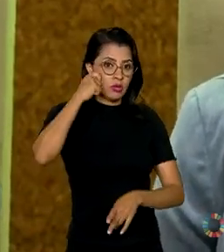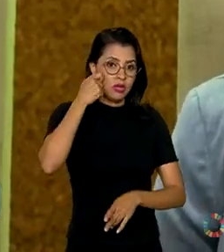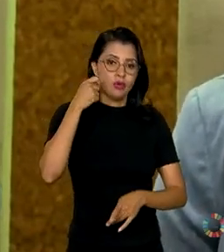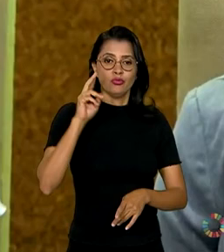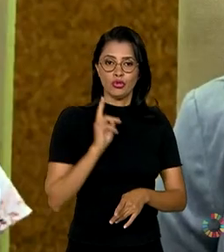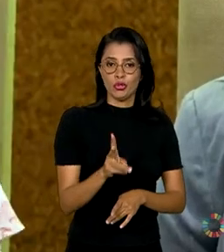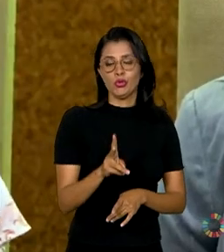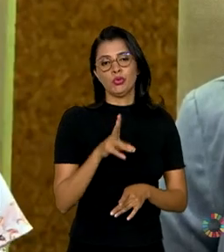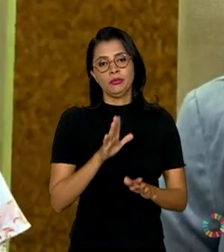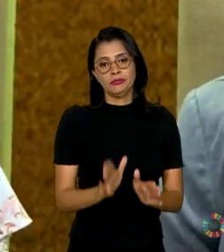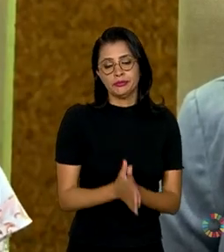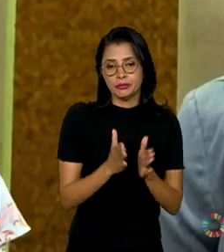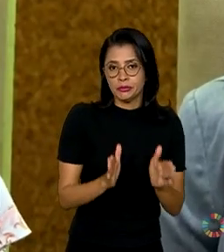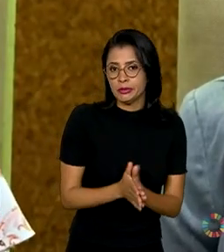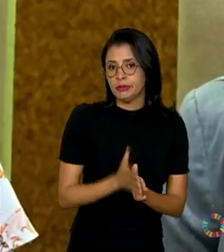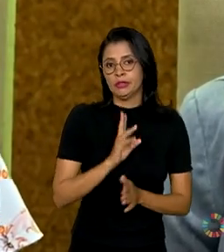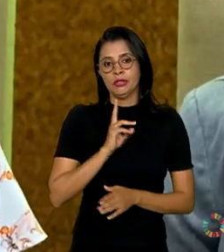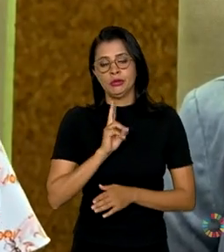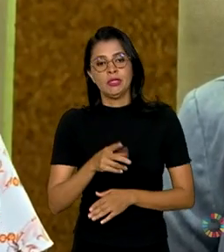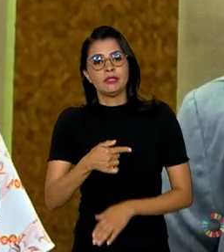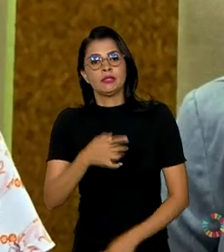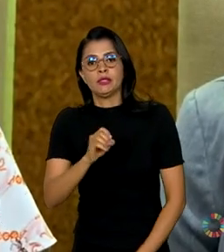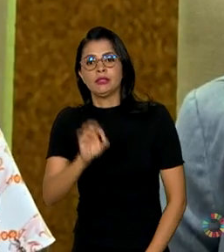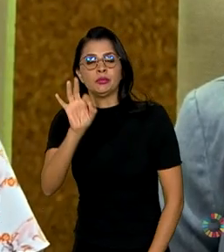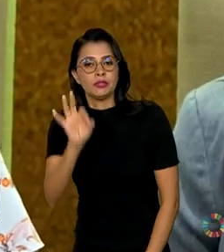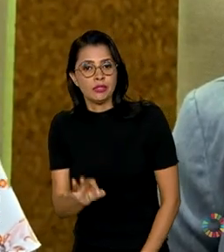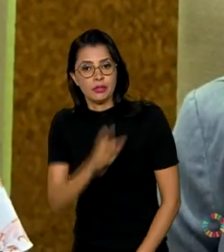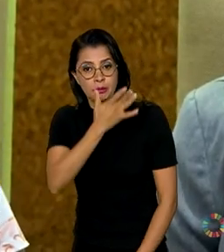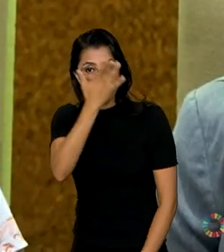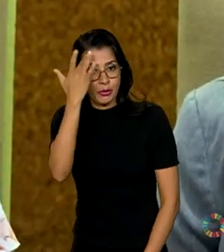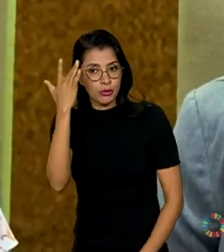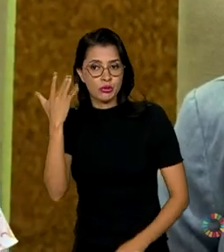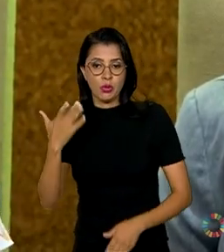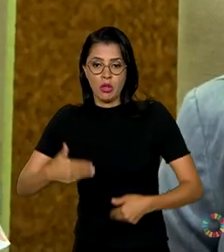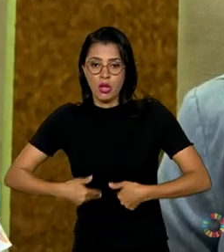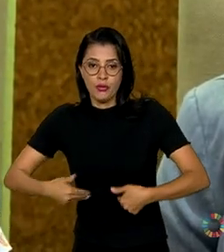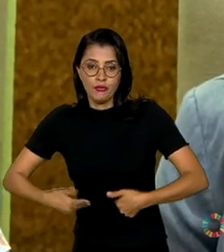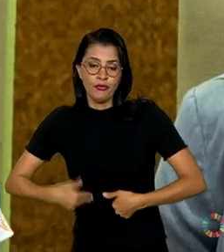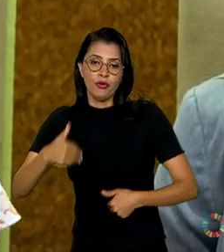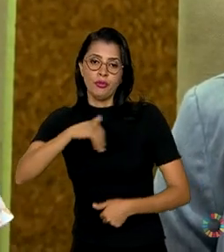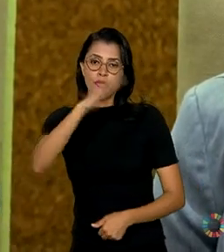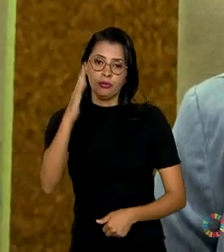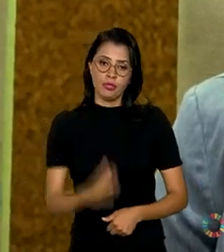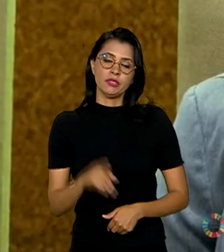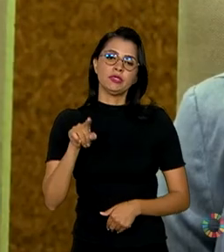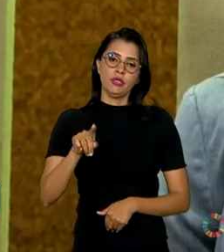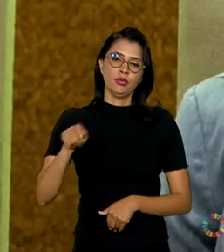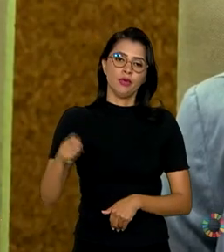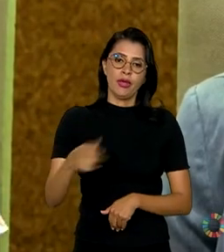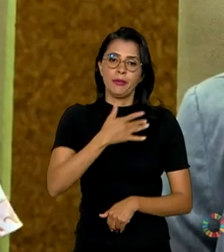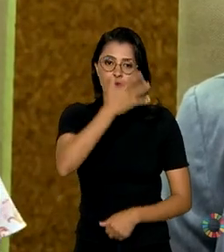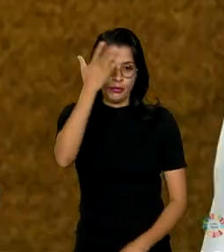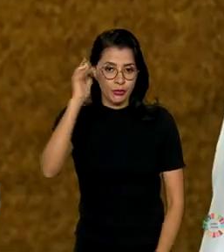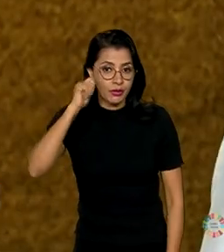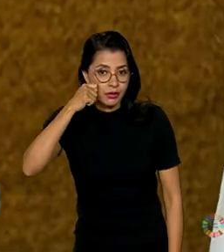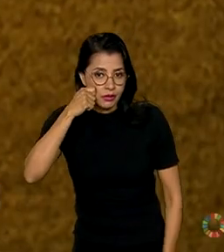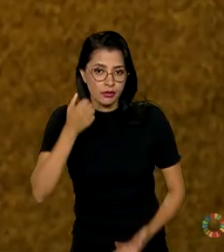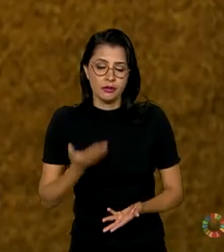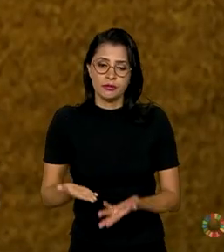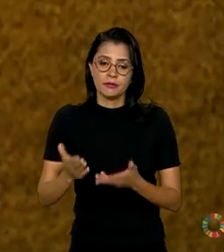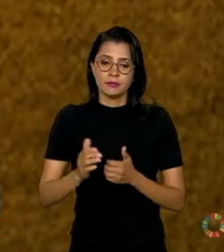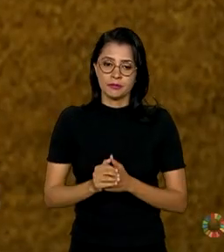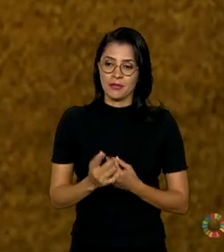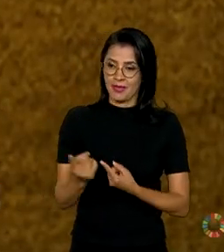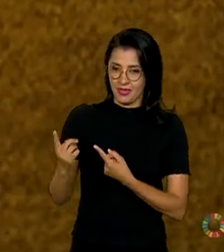pobreza, segue sendo 70% das pessoas que passam fome hoje no país são de pessoas negras. Para